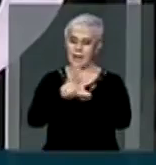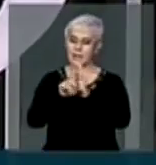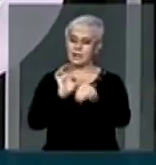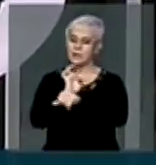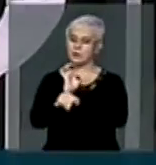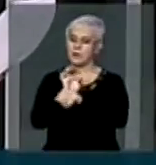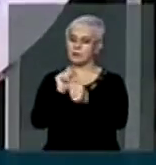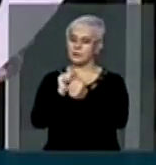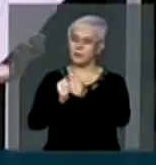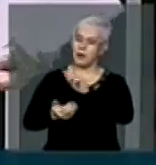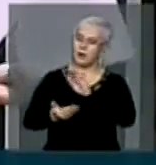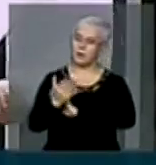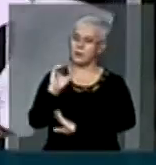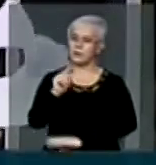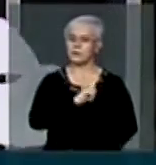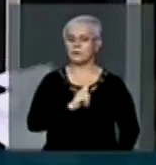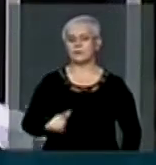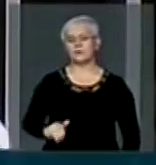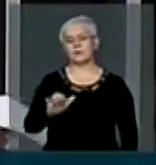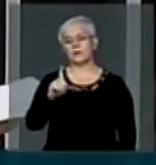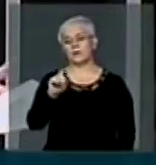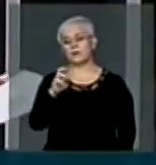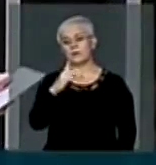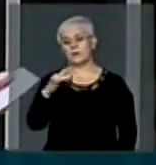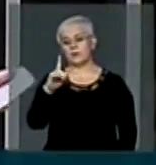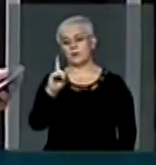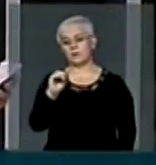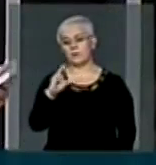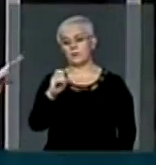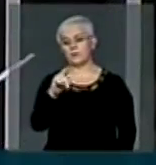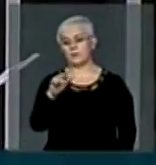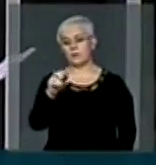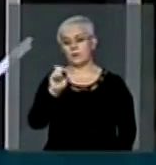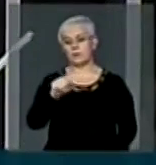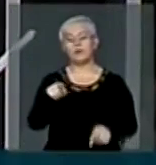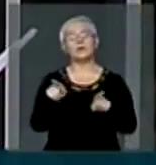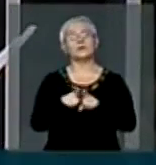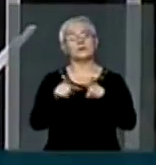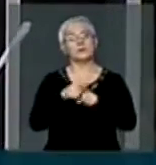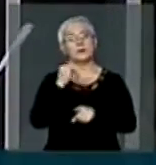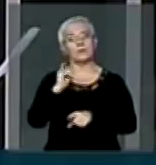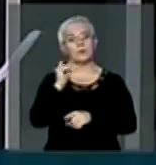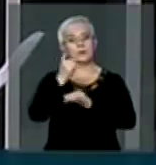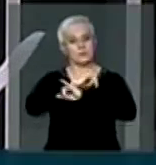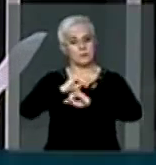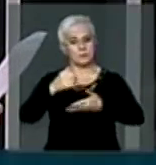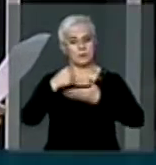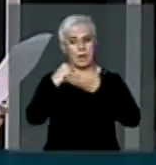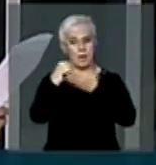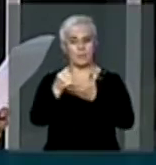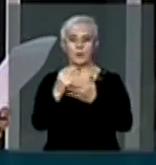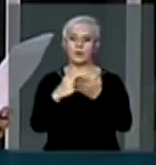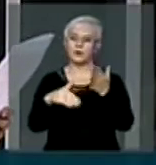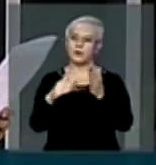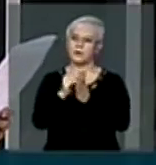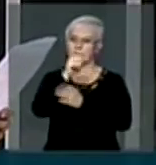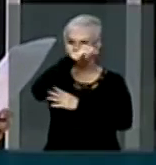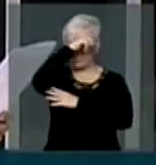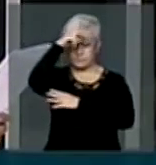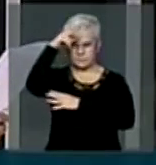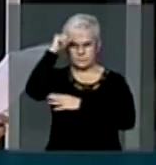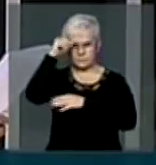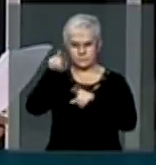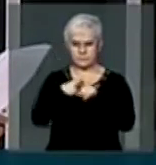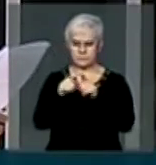encaminhada pelo ex-governador Eduardo Campos. É importante ressaltar o apoio de todas as prefeituras